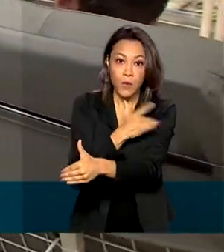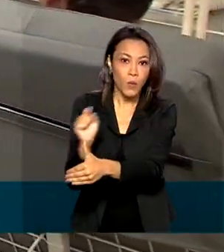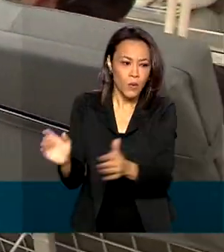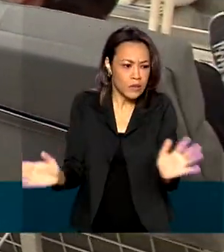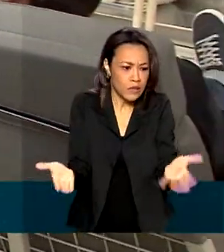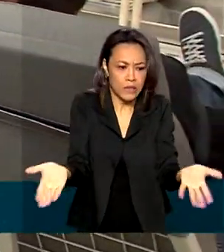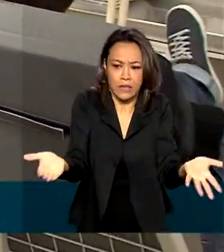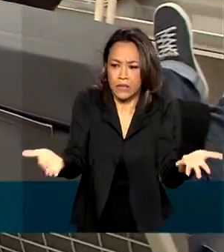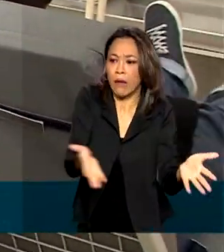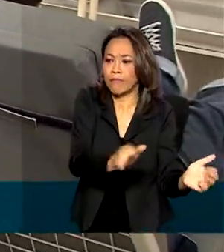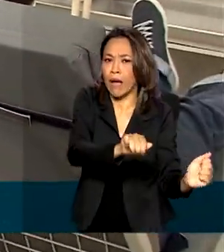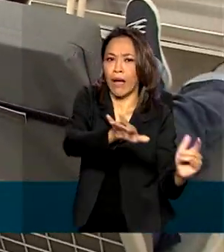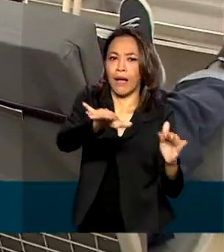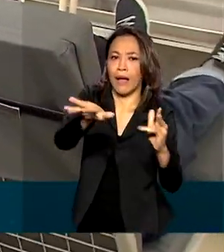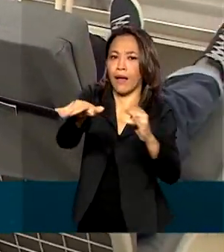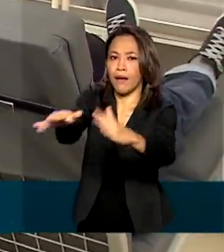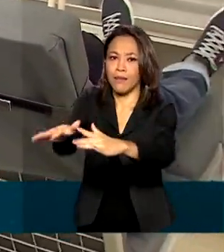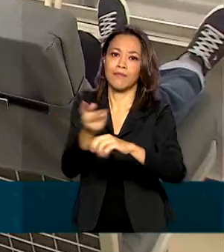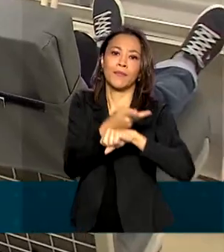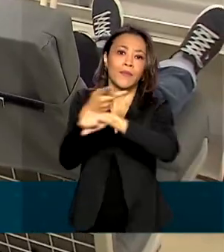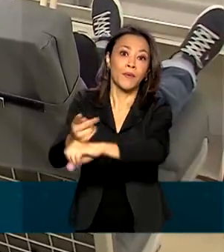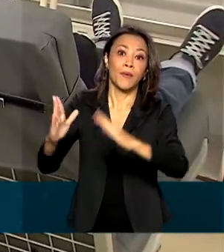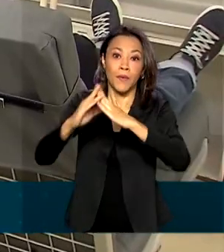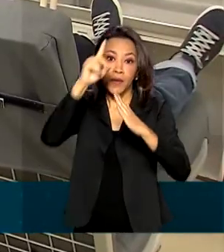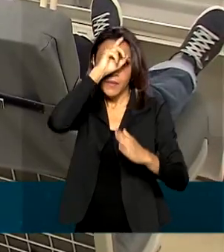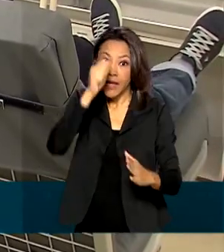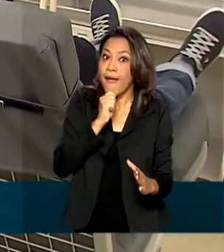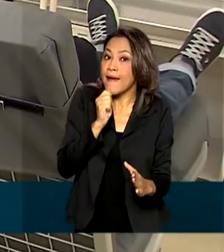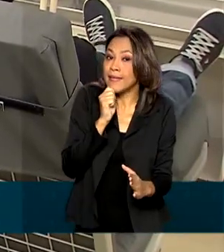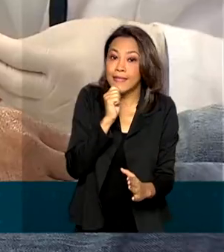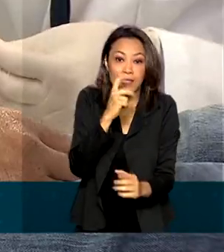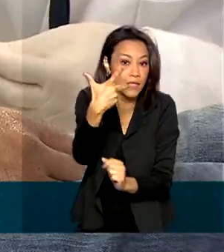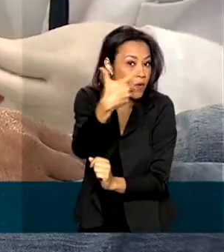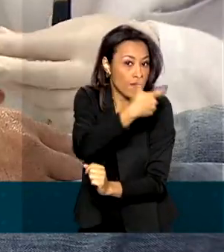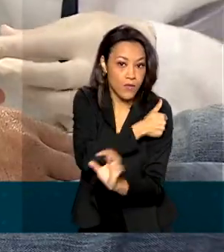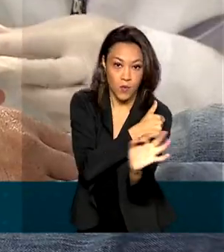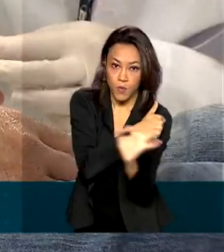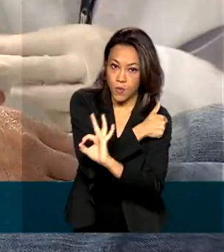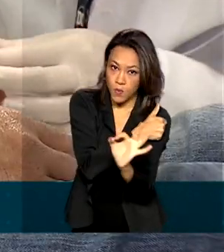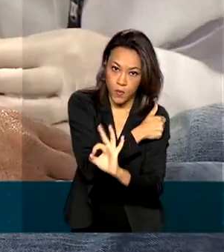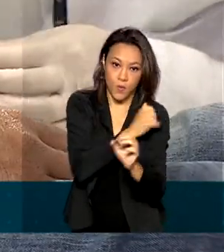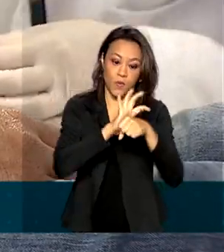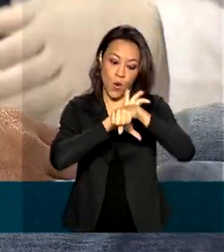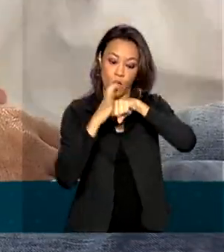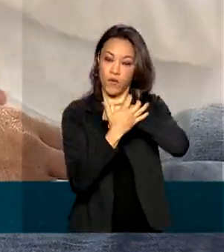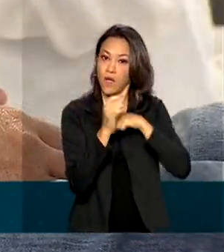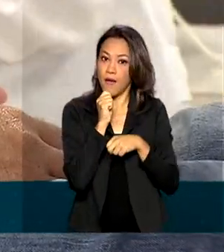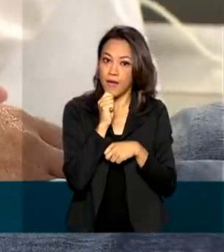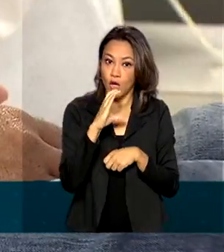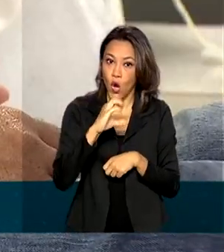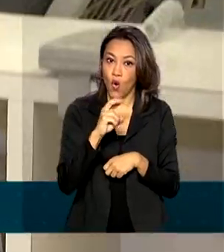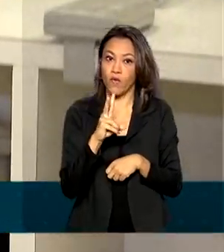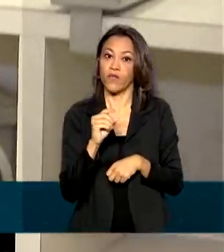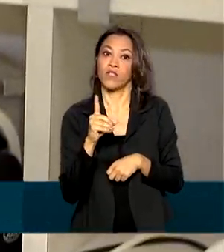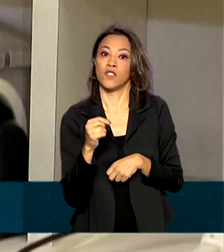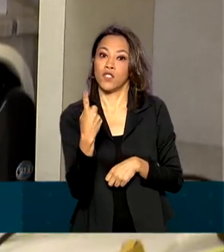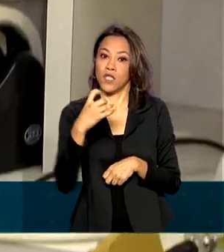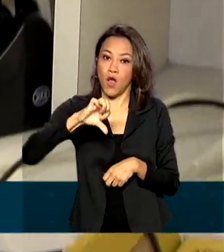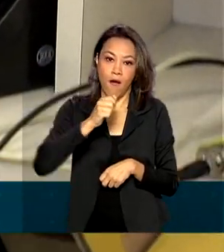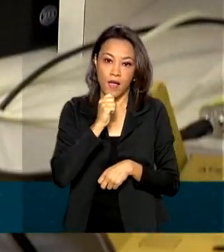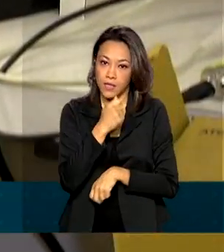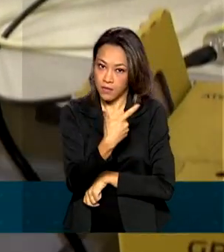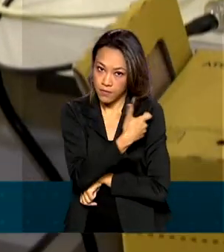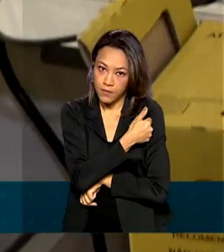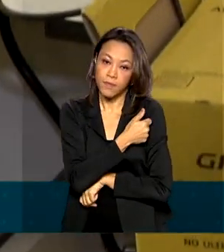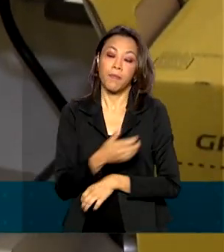aqueles que ainda não receberam a vacina contra a Covid-19. A gente ainda deve considerar o mês de janeiro, tradicional